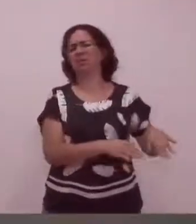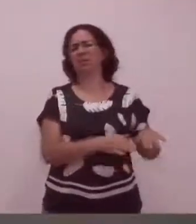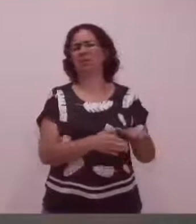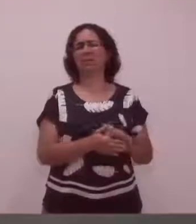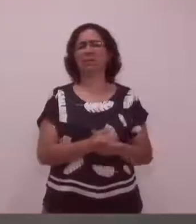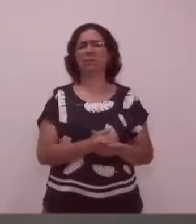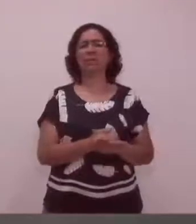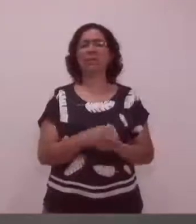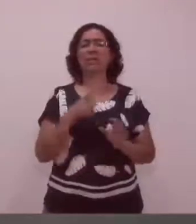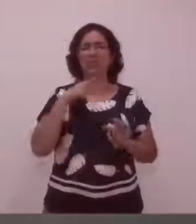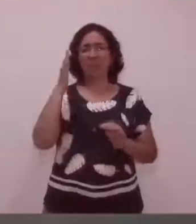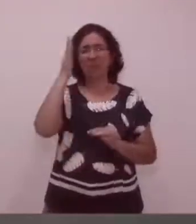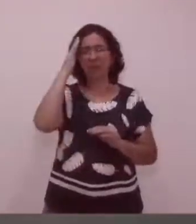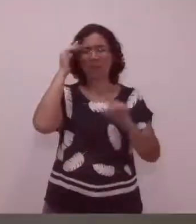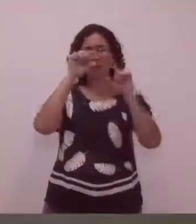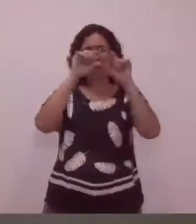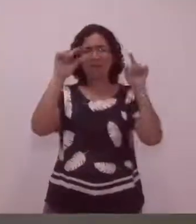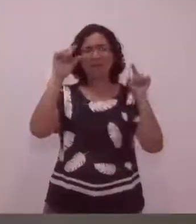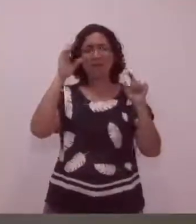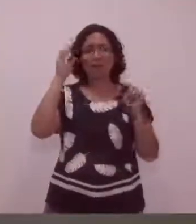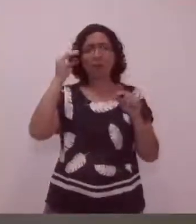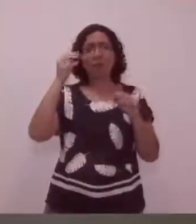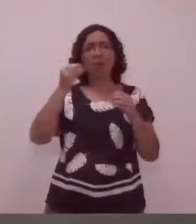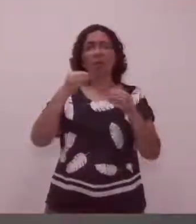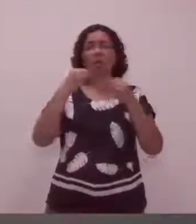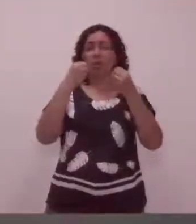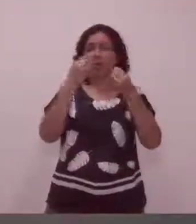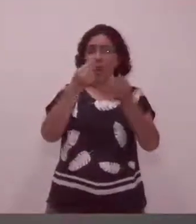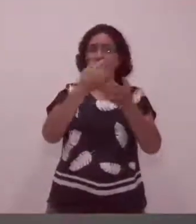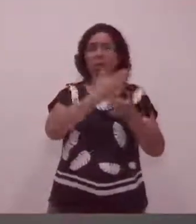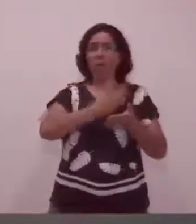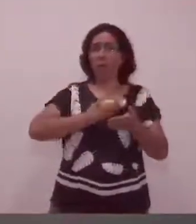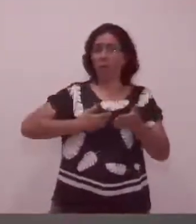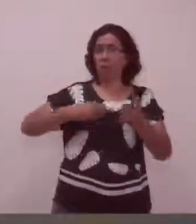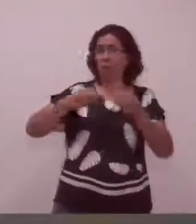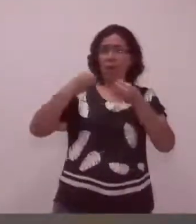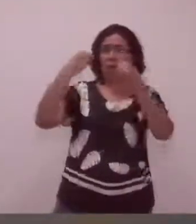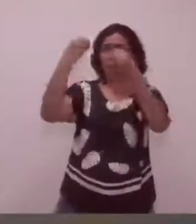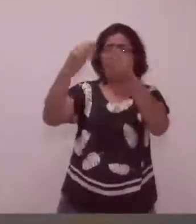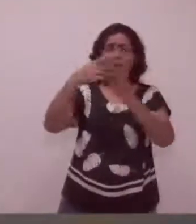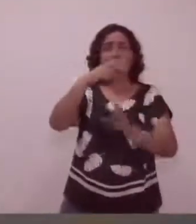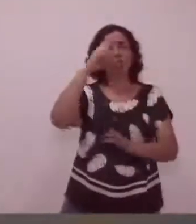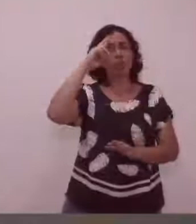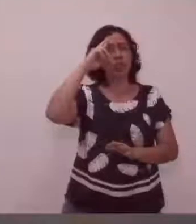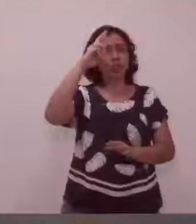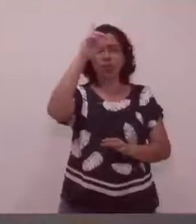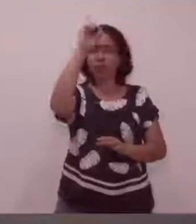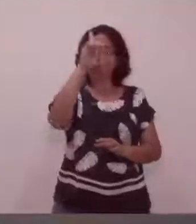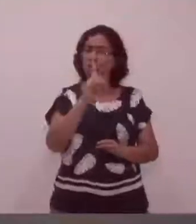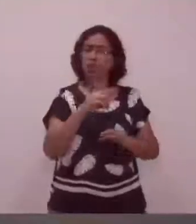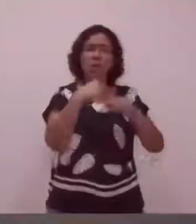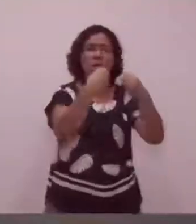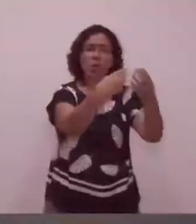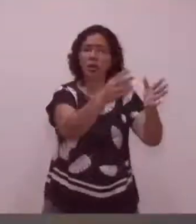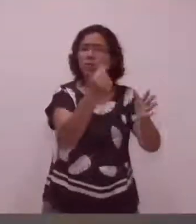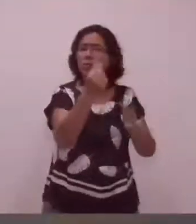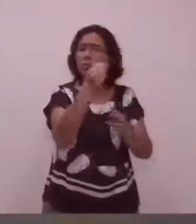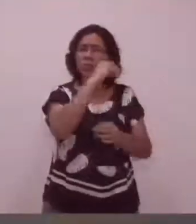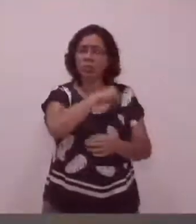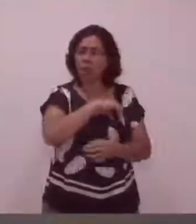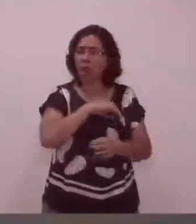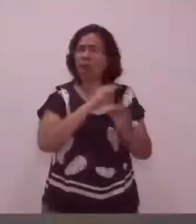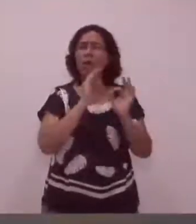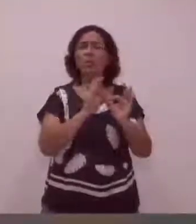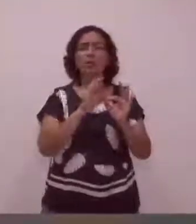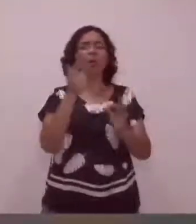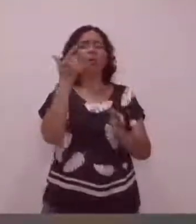Não tem aquela frase? Dá-lhe a César o que é de César? Dá-lhe as diretoras o que é direito delas. E